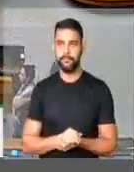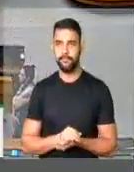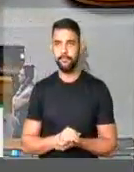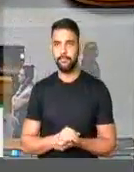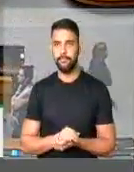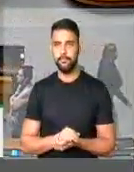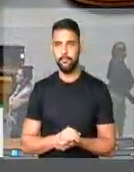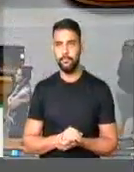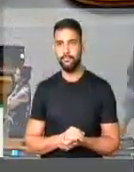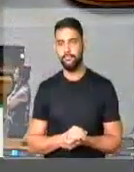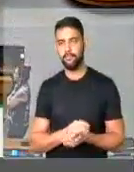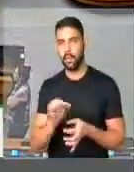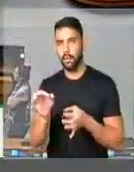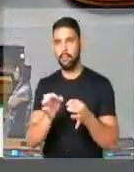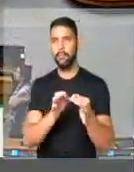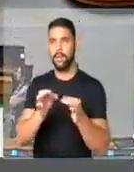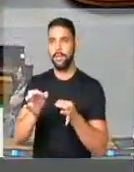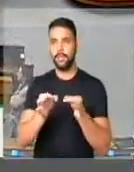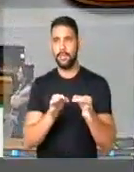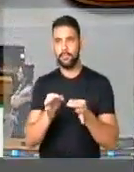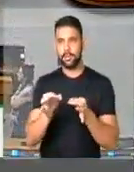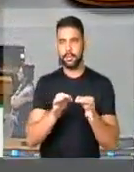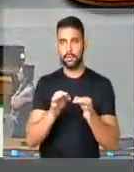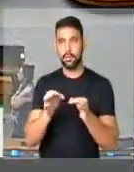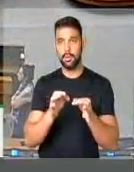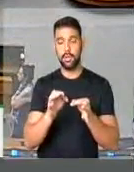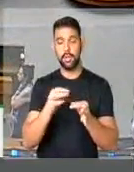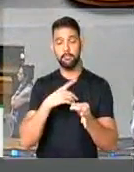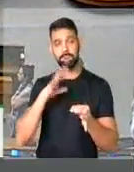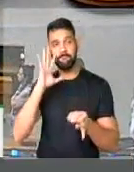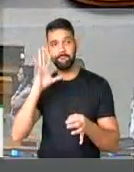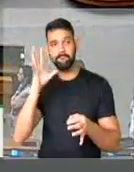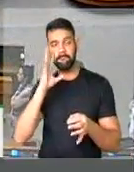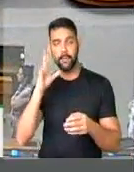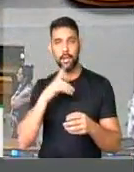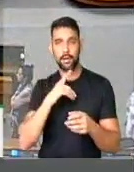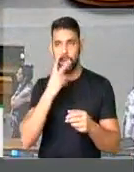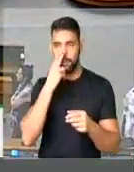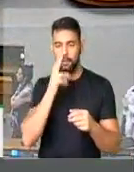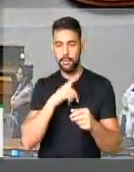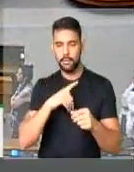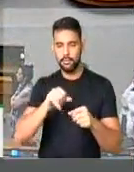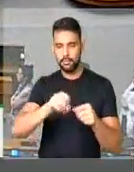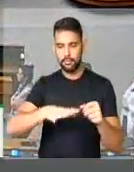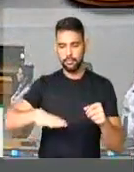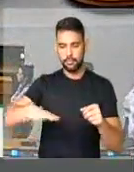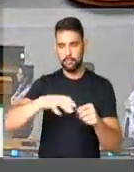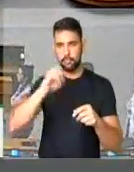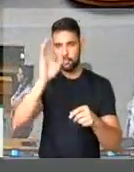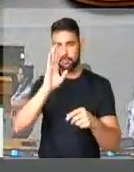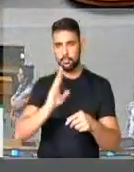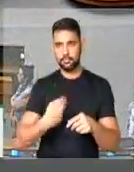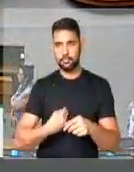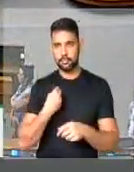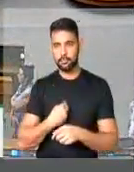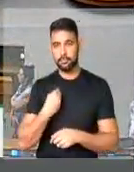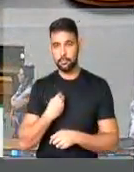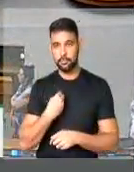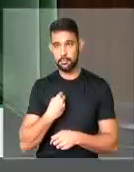Um planejamento que pensou o território brasileiro